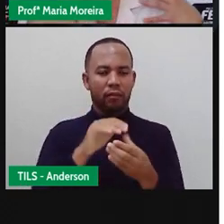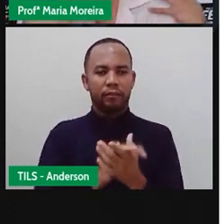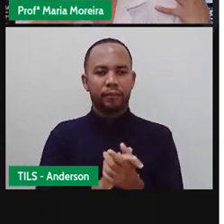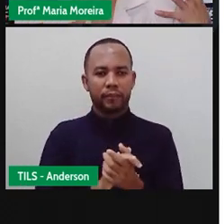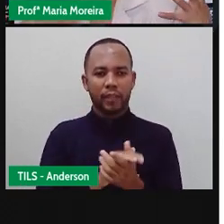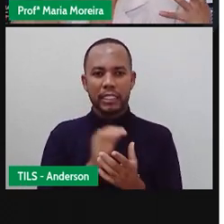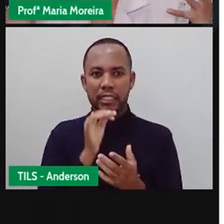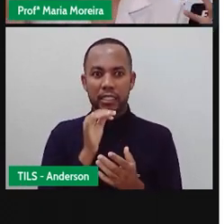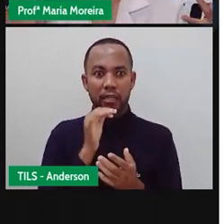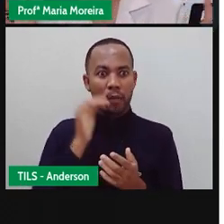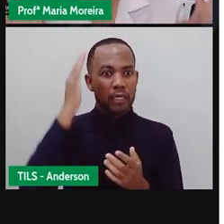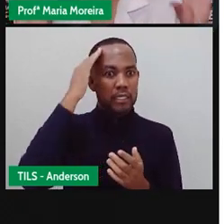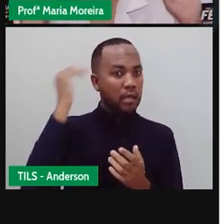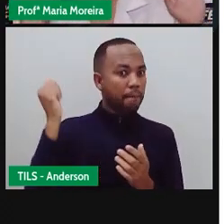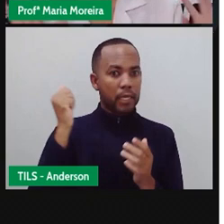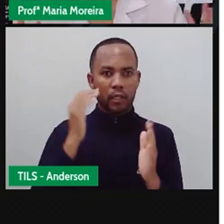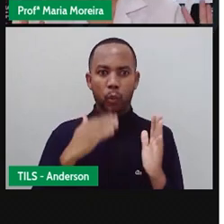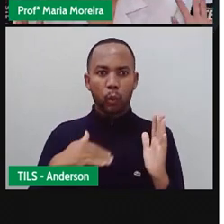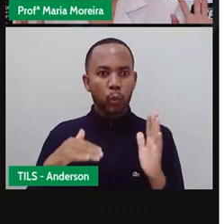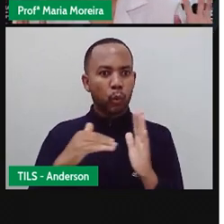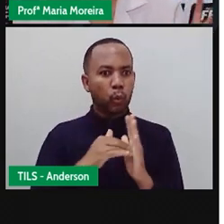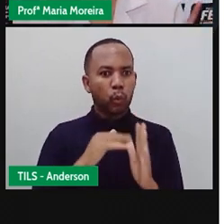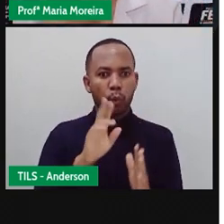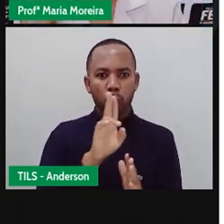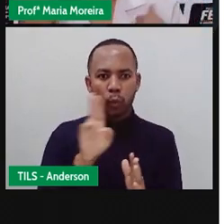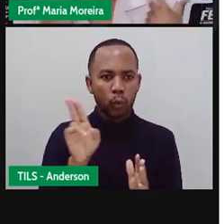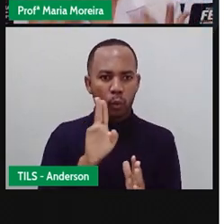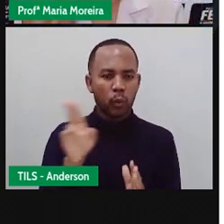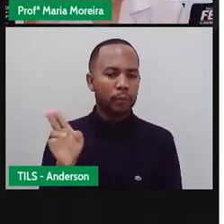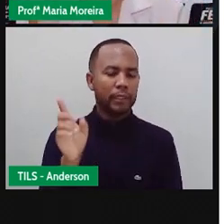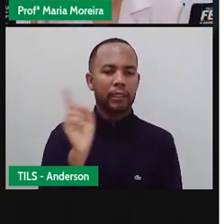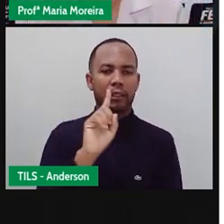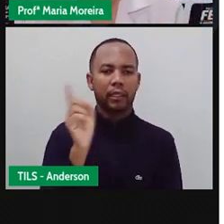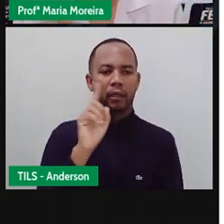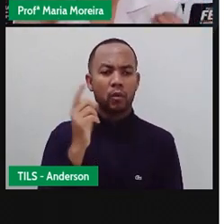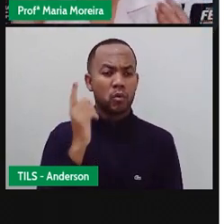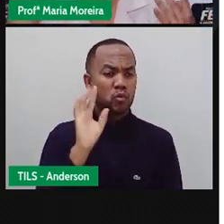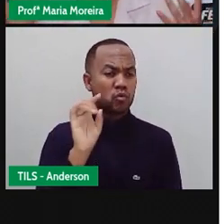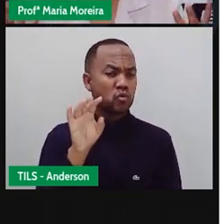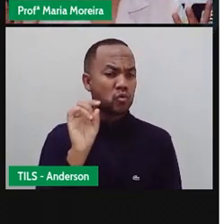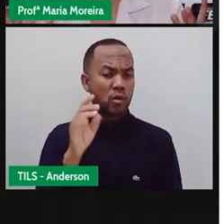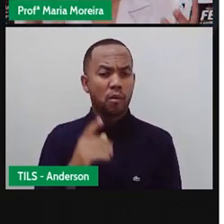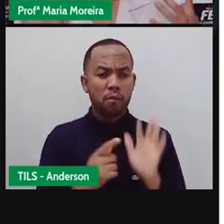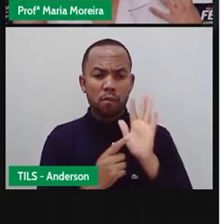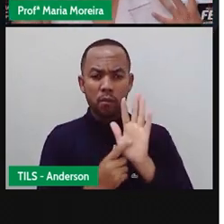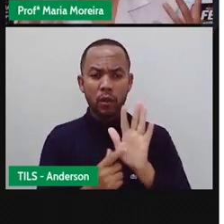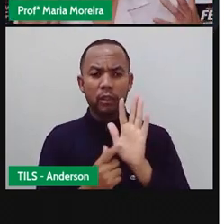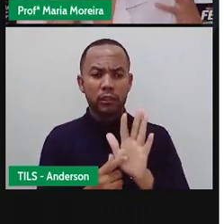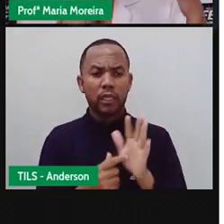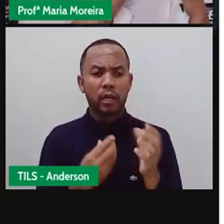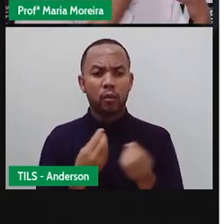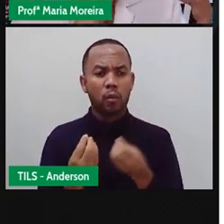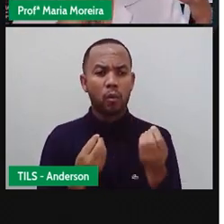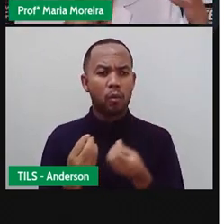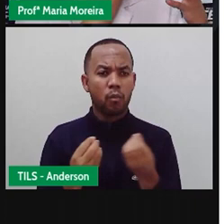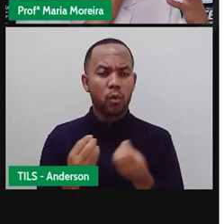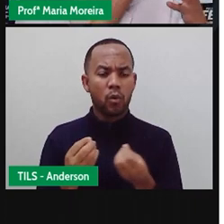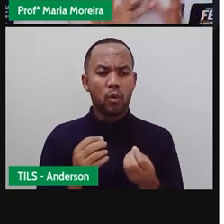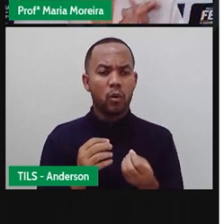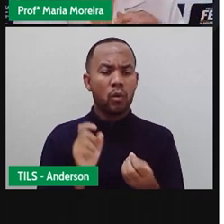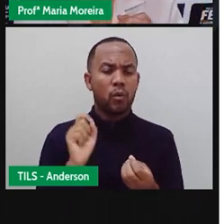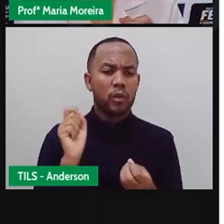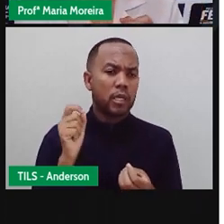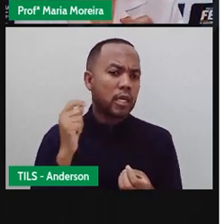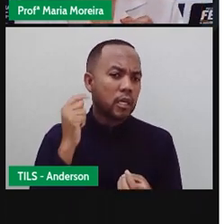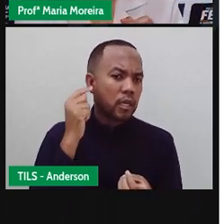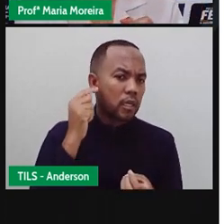é nada Ah, eu tenho que saber todos esses nomes? Não É só uma apresentação Para que vocês compreendam Como a nossa